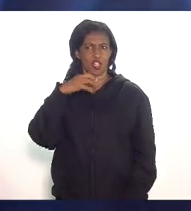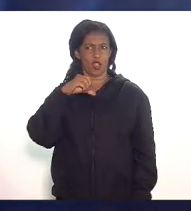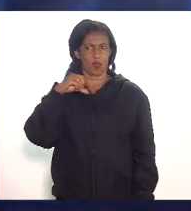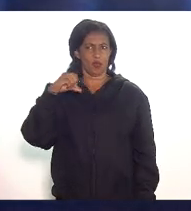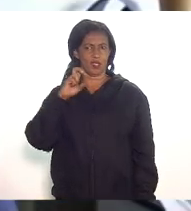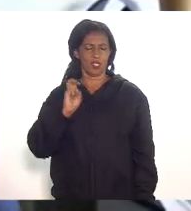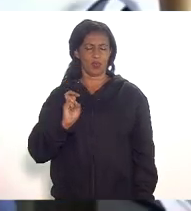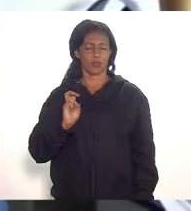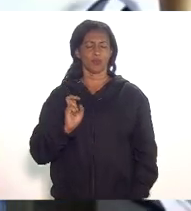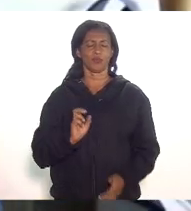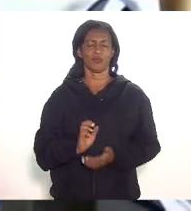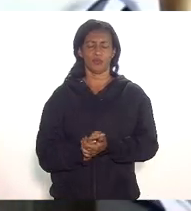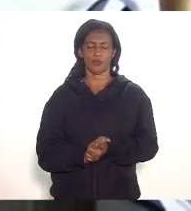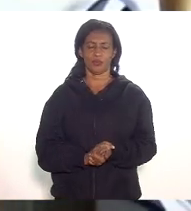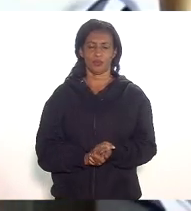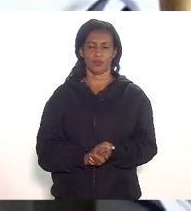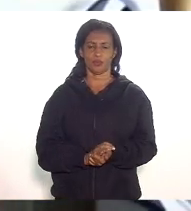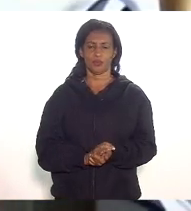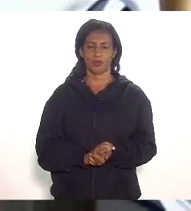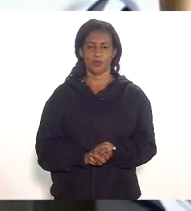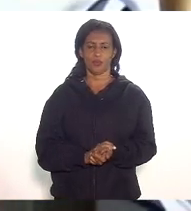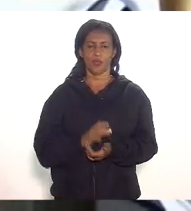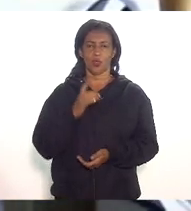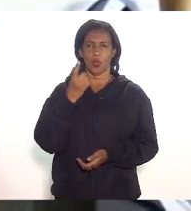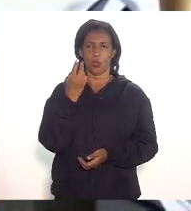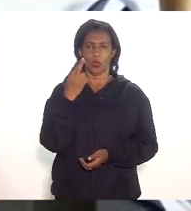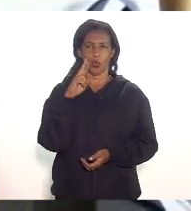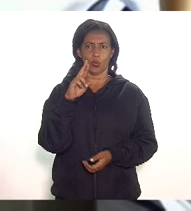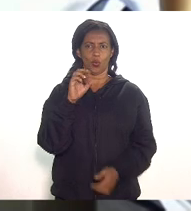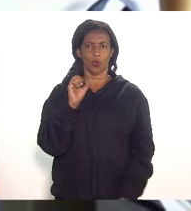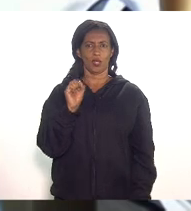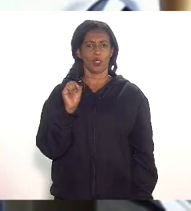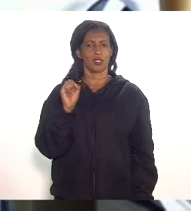obrigado doutor Edmundo doutor Celso Matos por favor